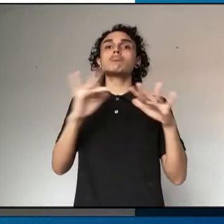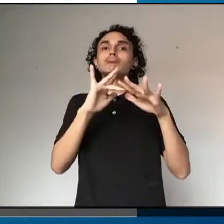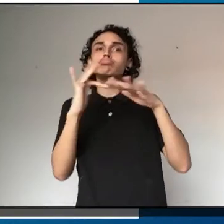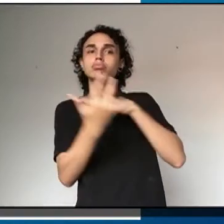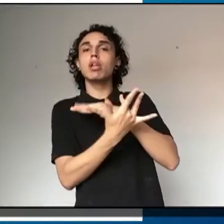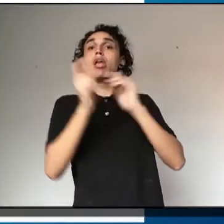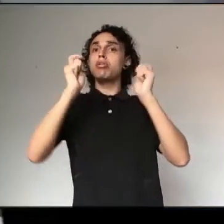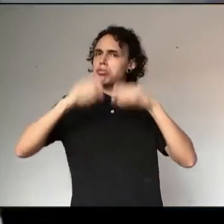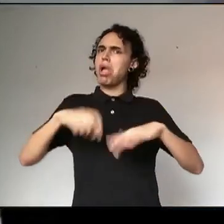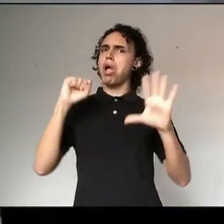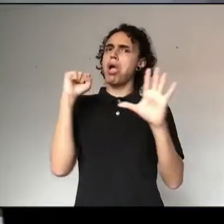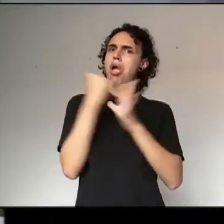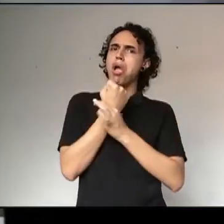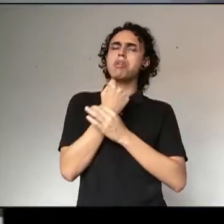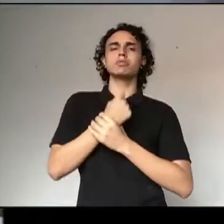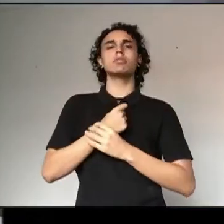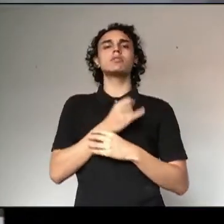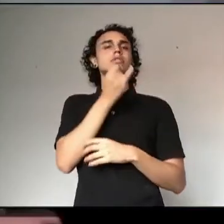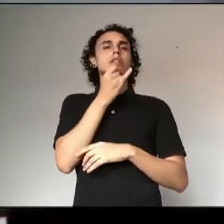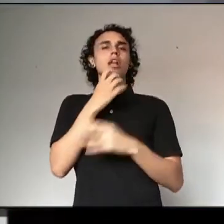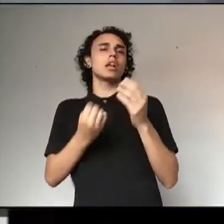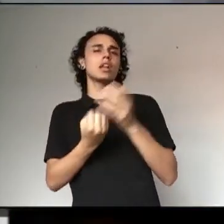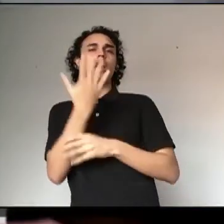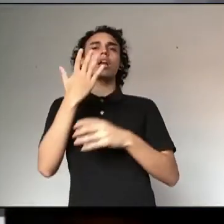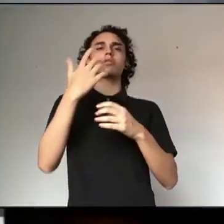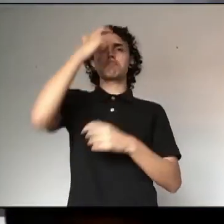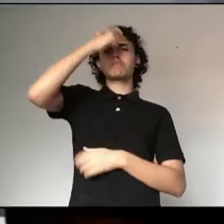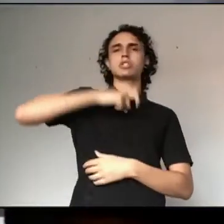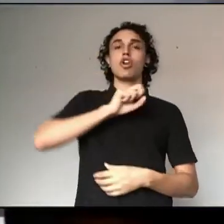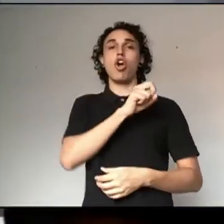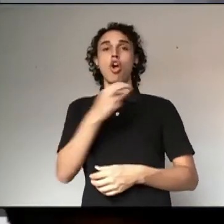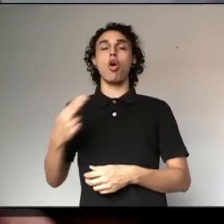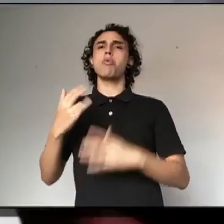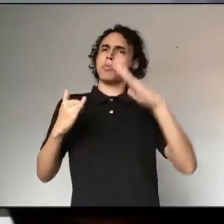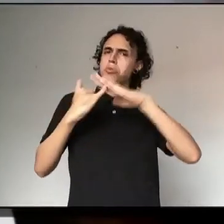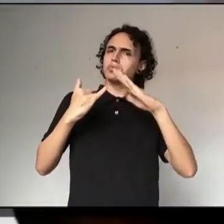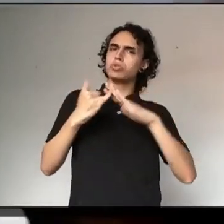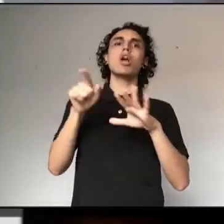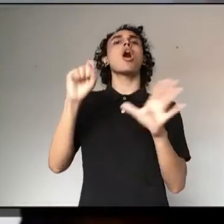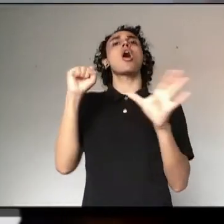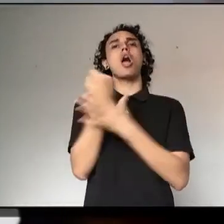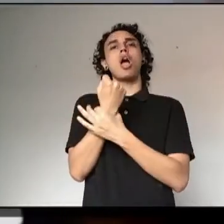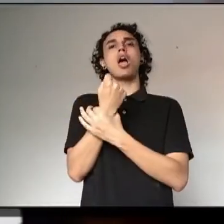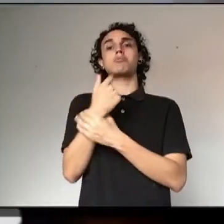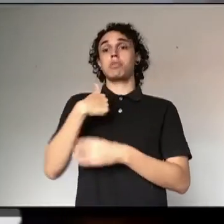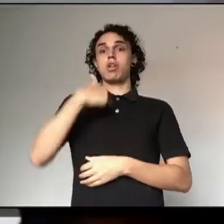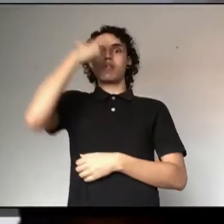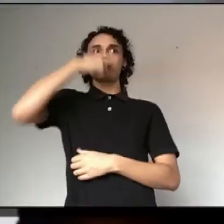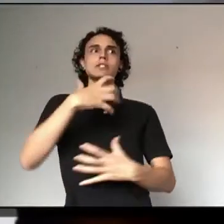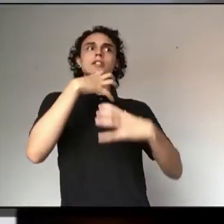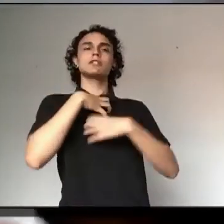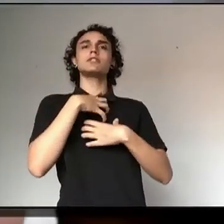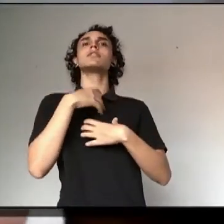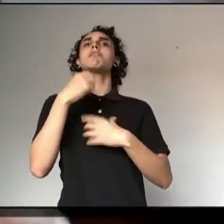confiáveis, que são criadas por grupos, por pessoas, por entidades idôneas, e que aquilo ali vai dar uma segurança para aquele